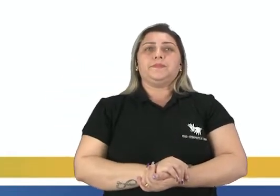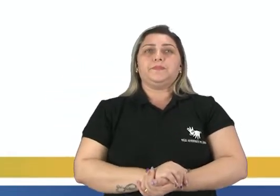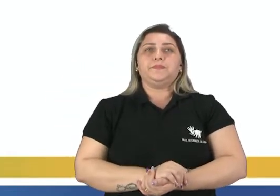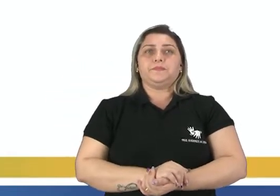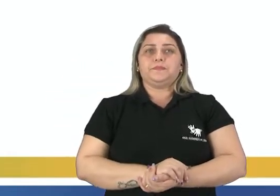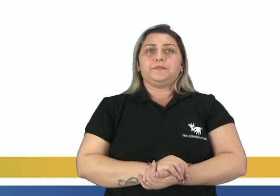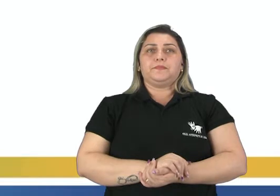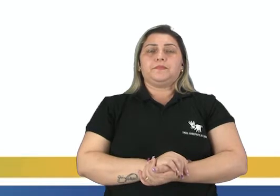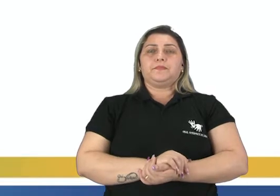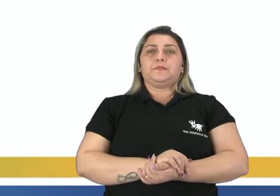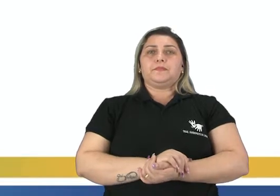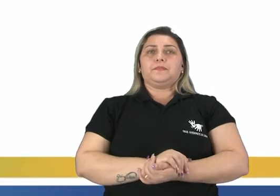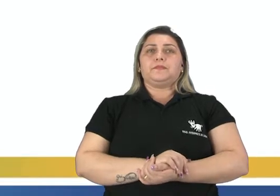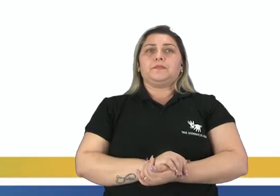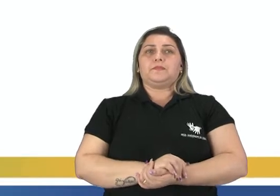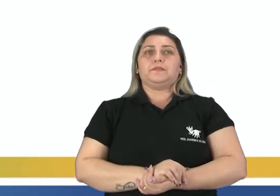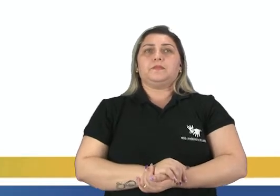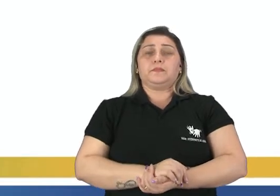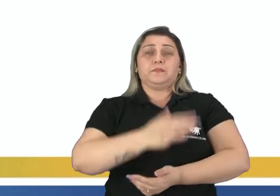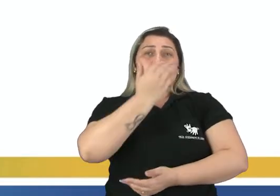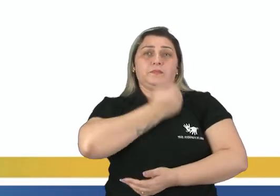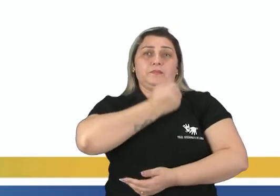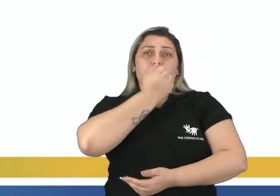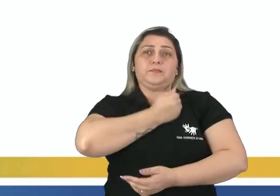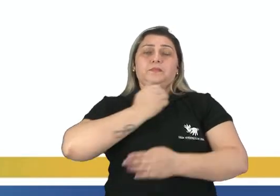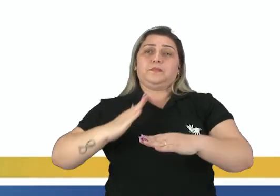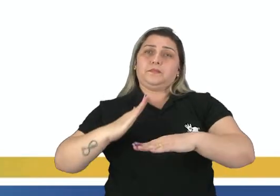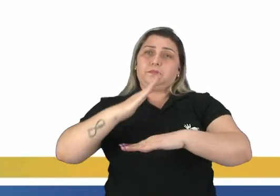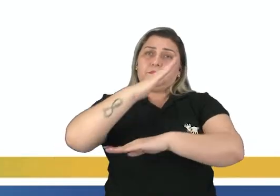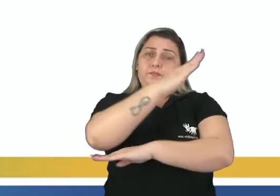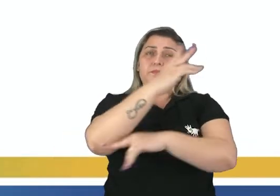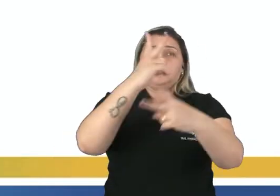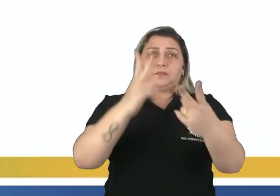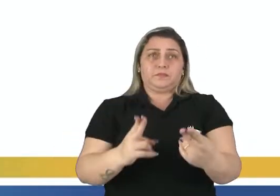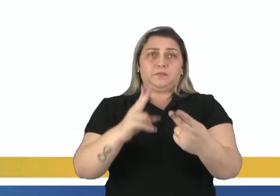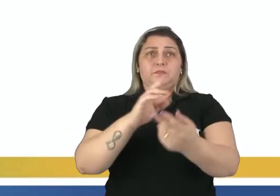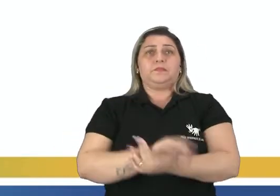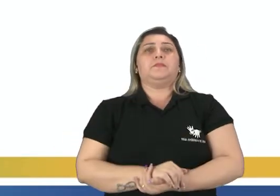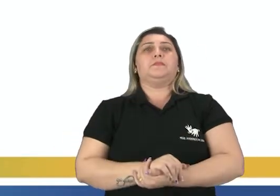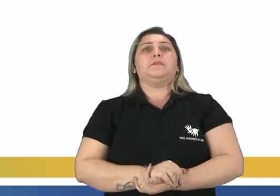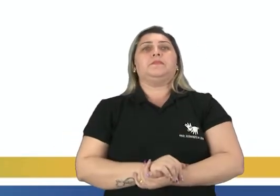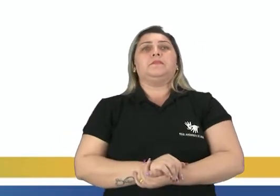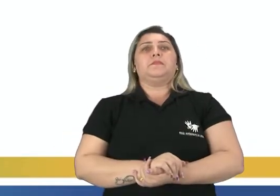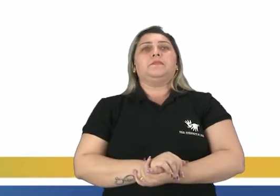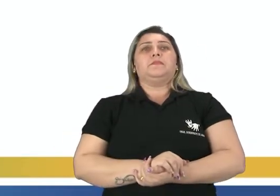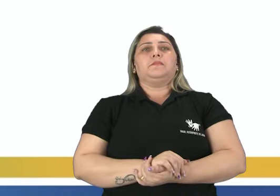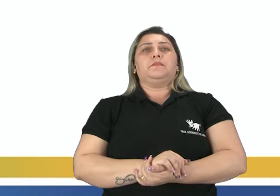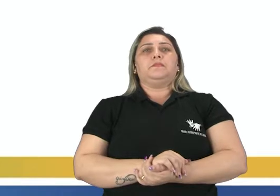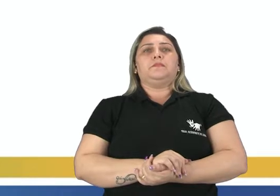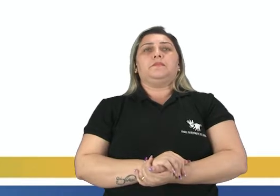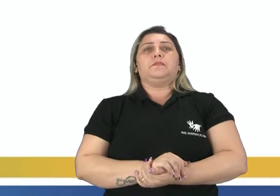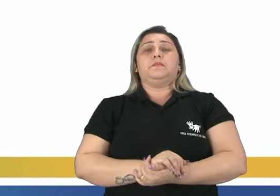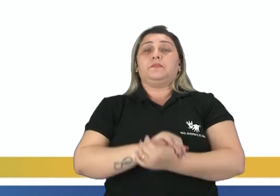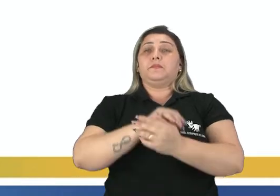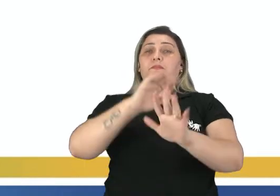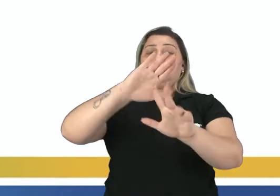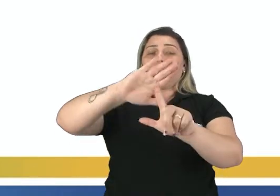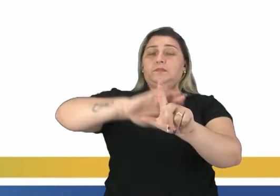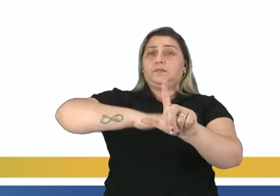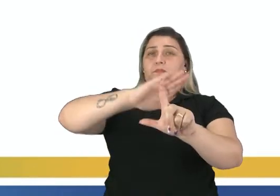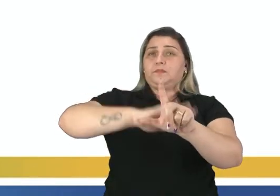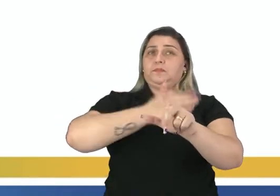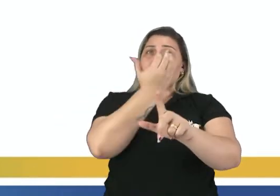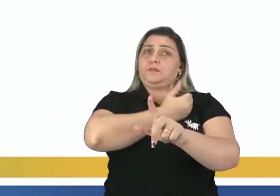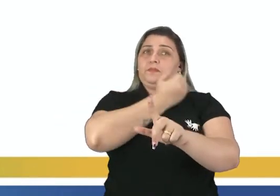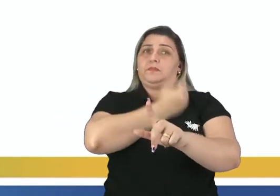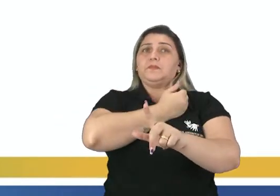positivo, temos número de diagonais igual, perdão, número de lados, né, aí que